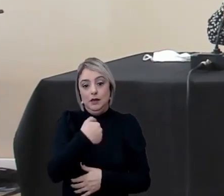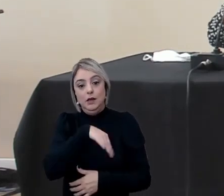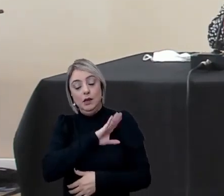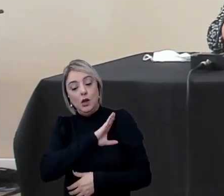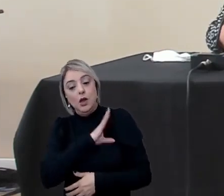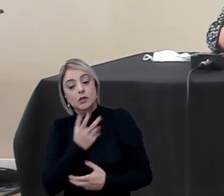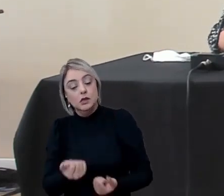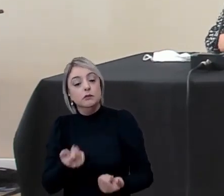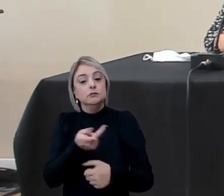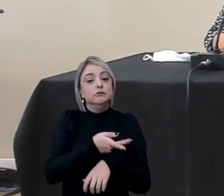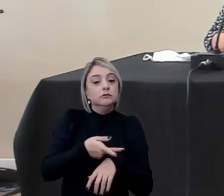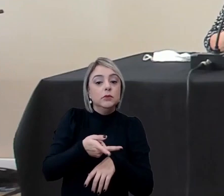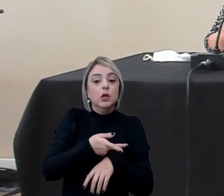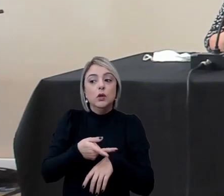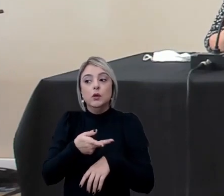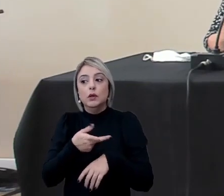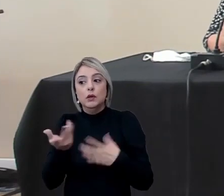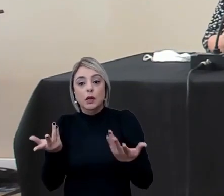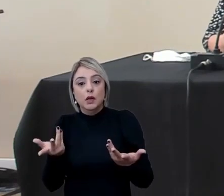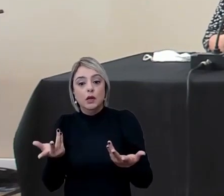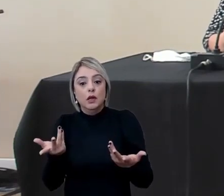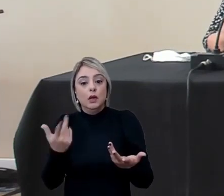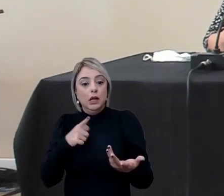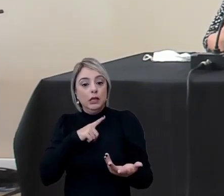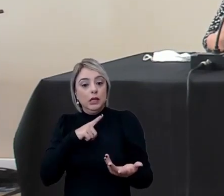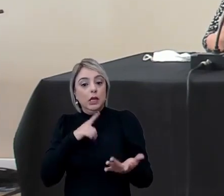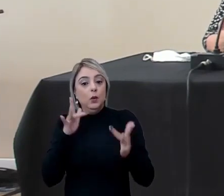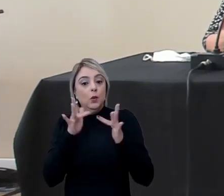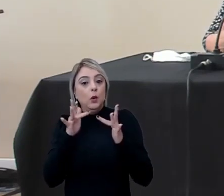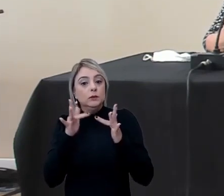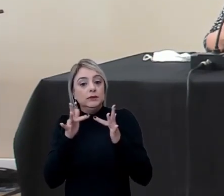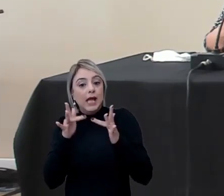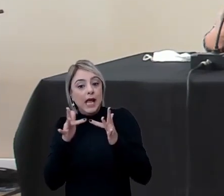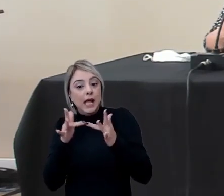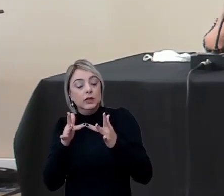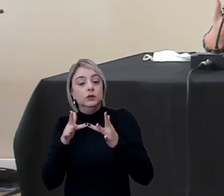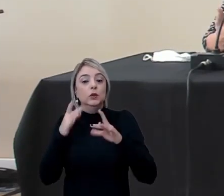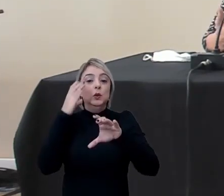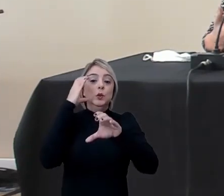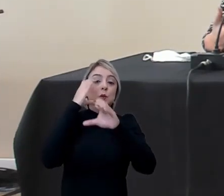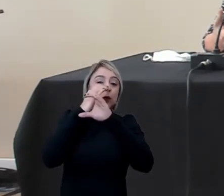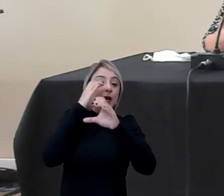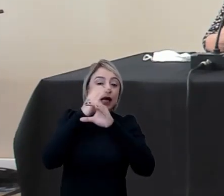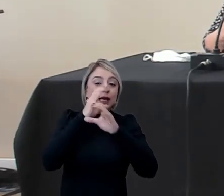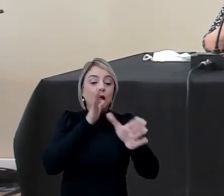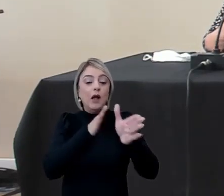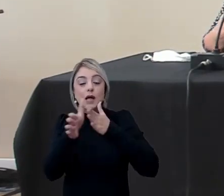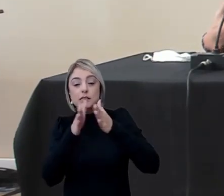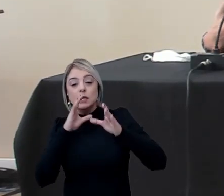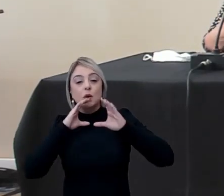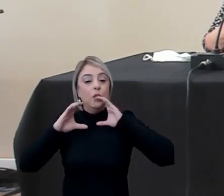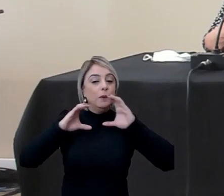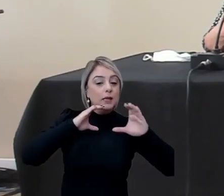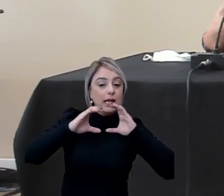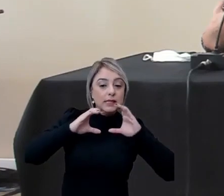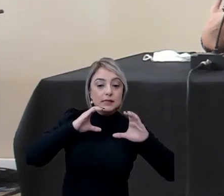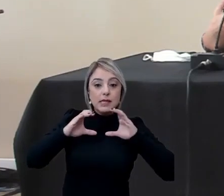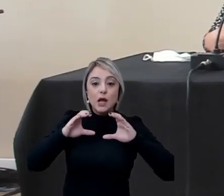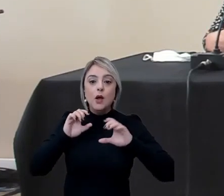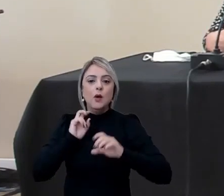nós vamos procurar e procuramos manter com vocês um canal um acesso de comunicação